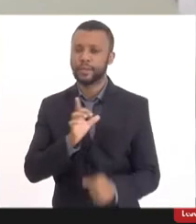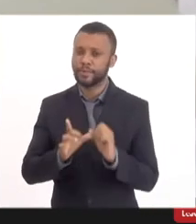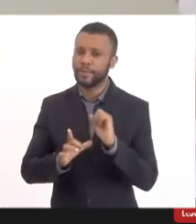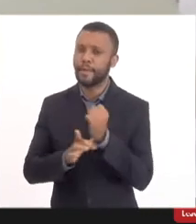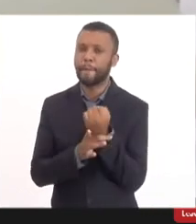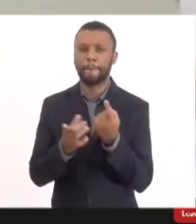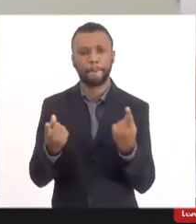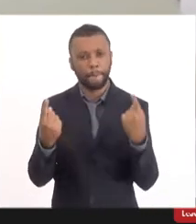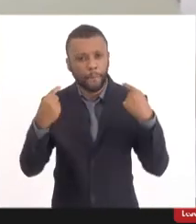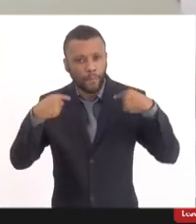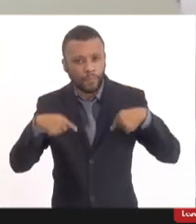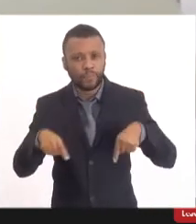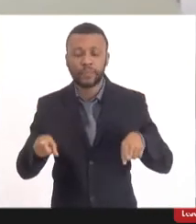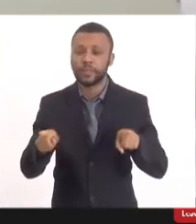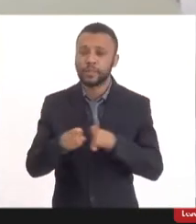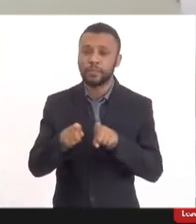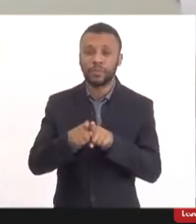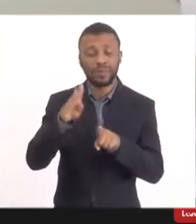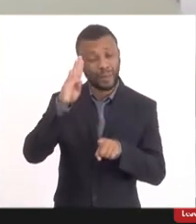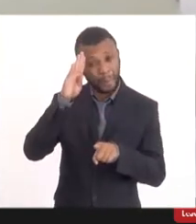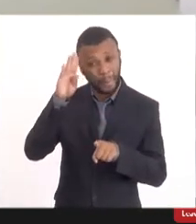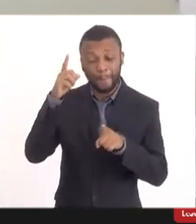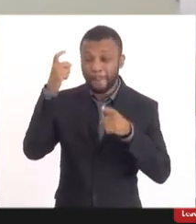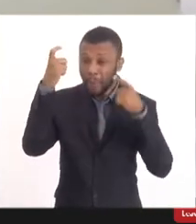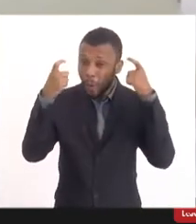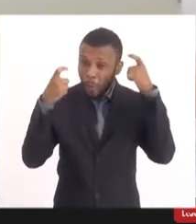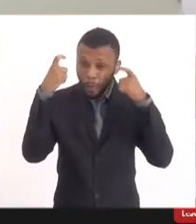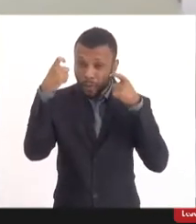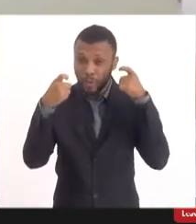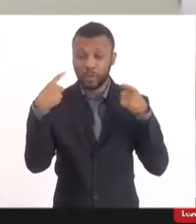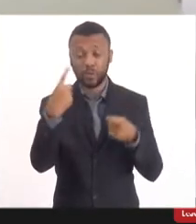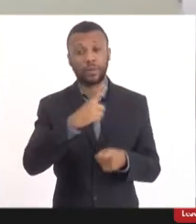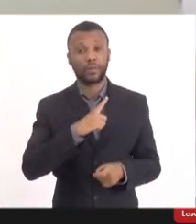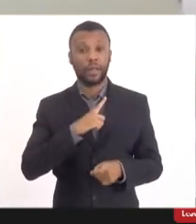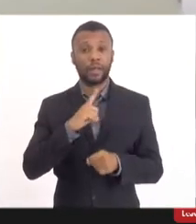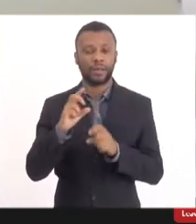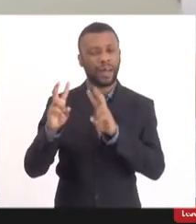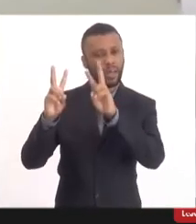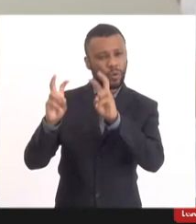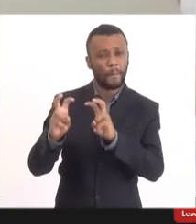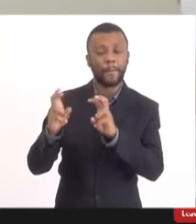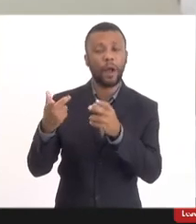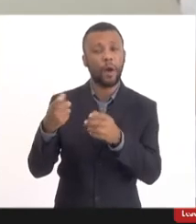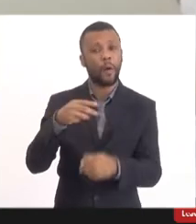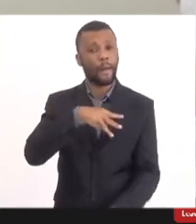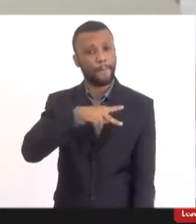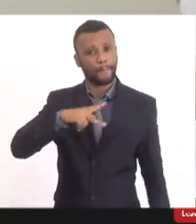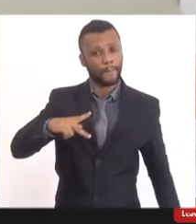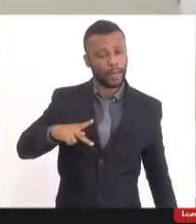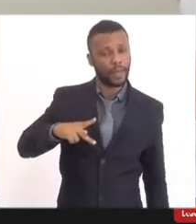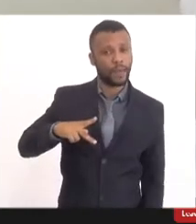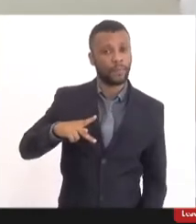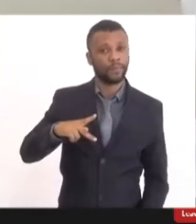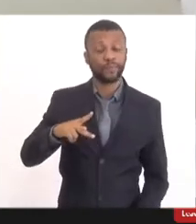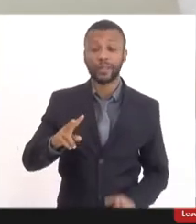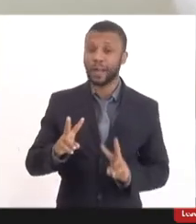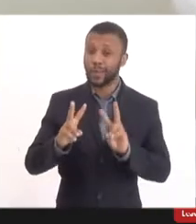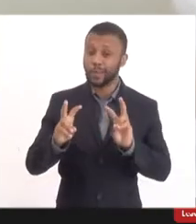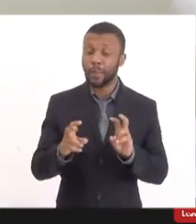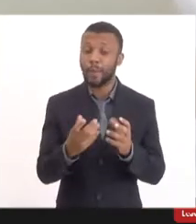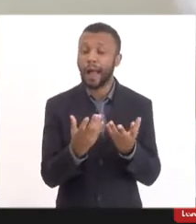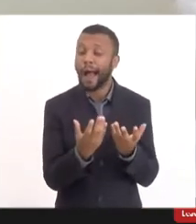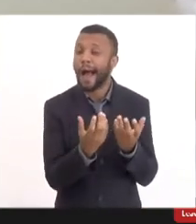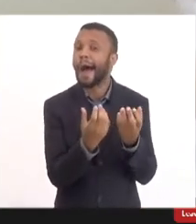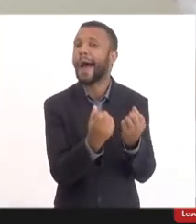e uma das nossas preocupações que a gente já estava discutindo com relação ao Ministério Público era com relação à adesão e